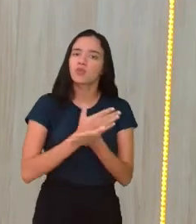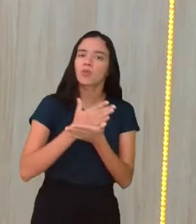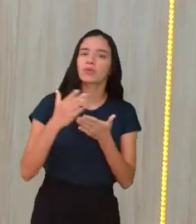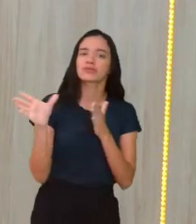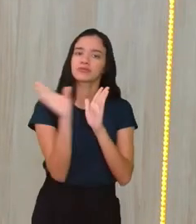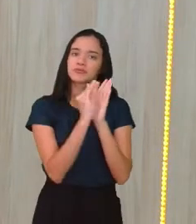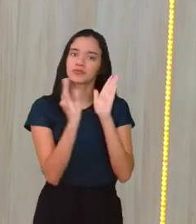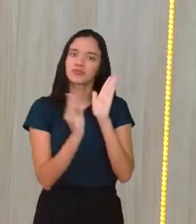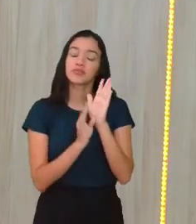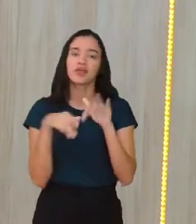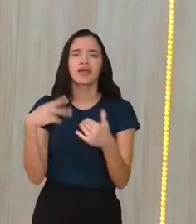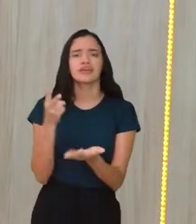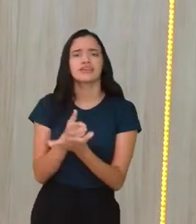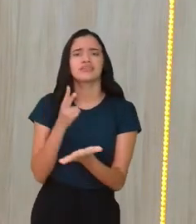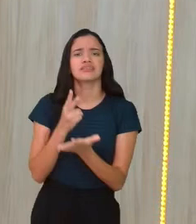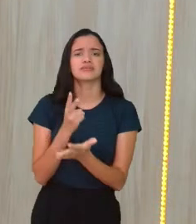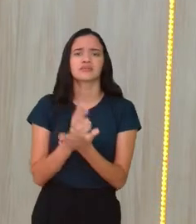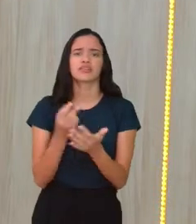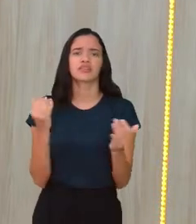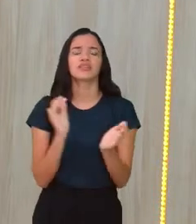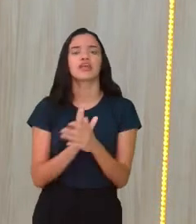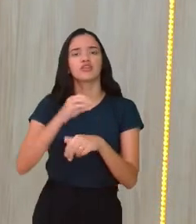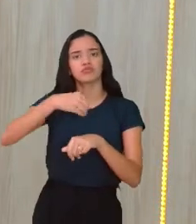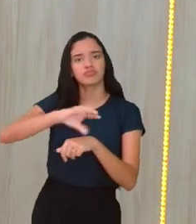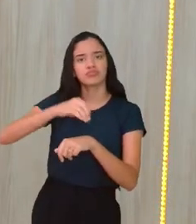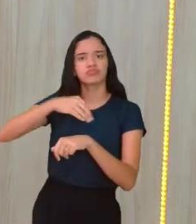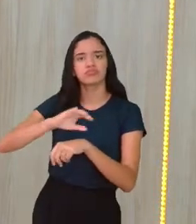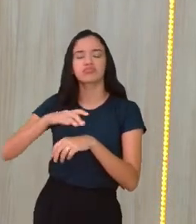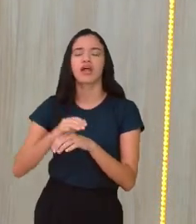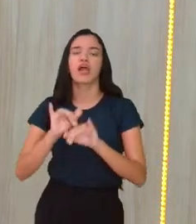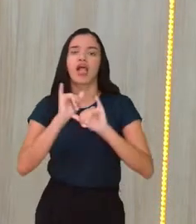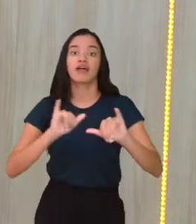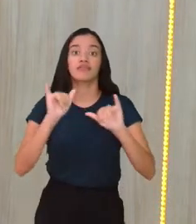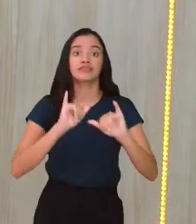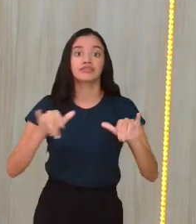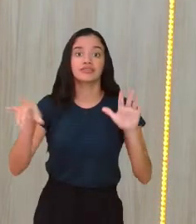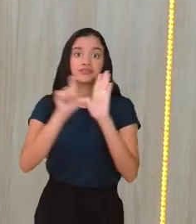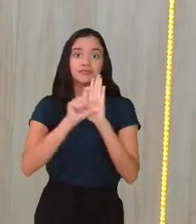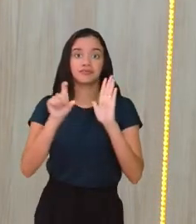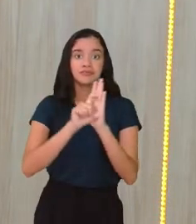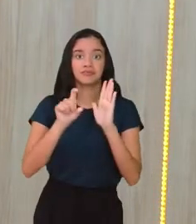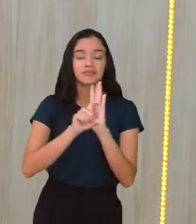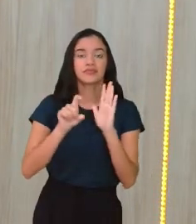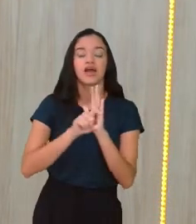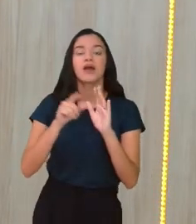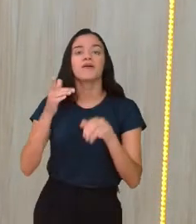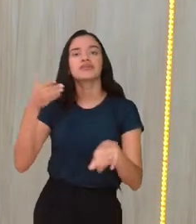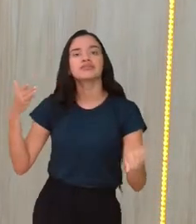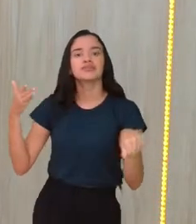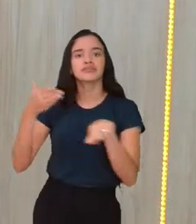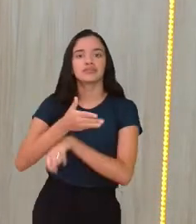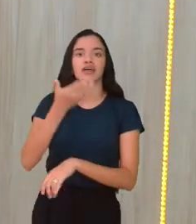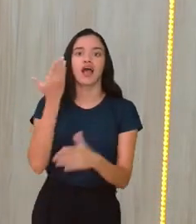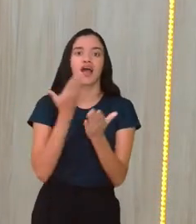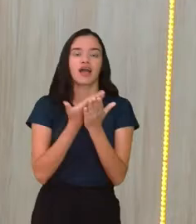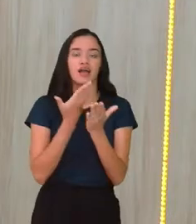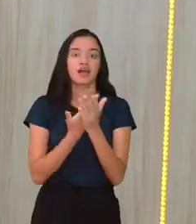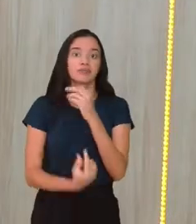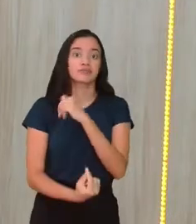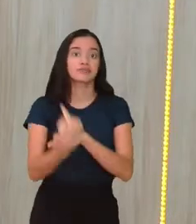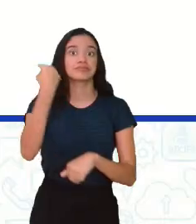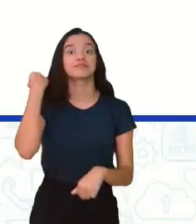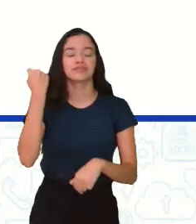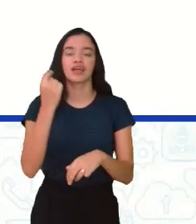nosso conteúdo, né. Sempre tem os avisos e sempre tem também aí o QR Code pra vocês acessarem a aula anterior. Então,